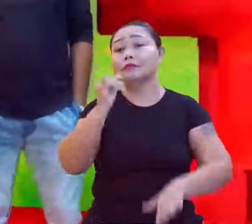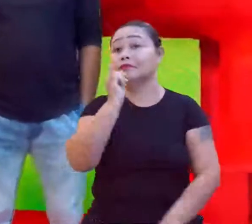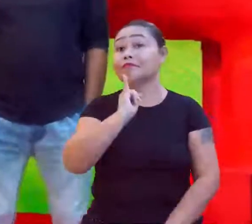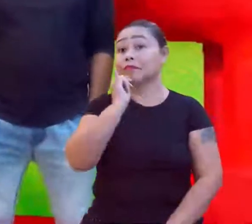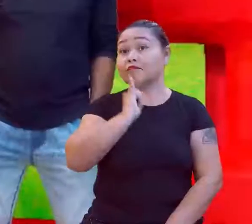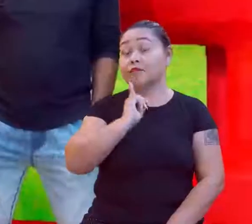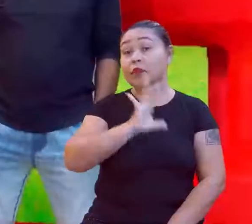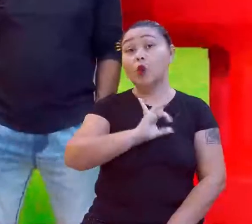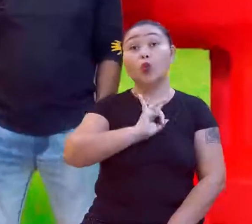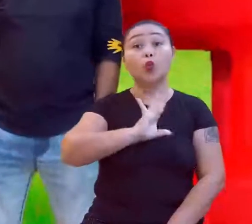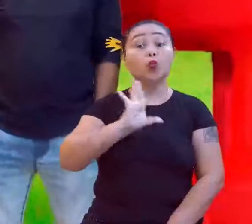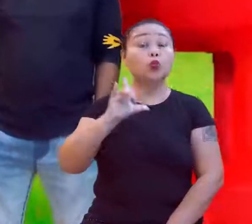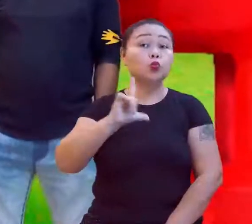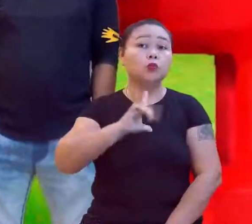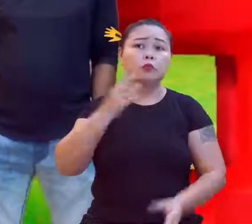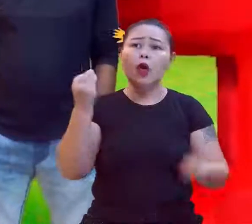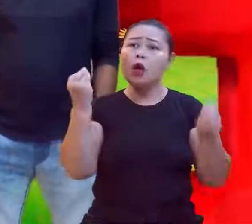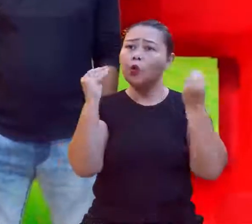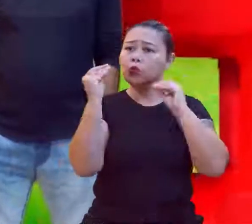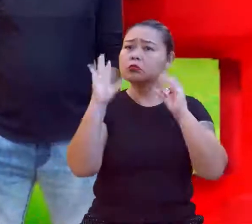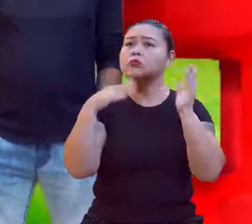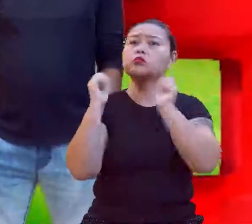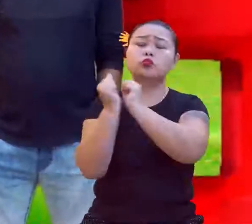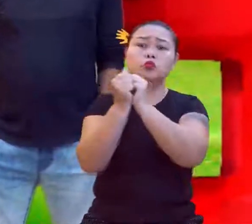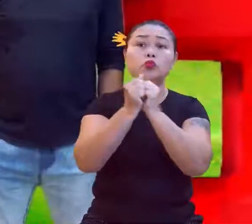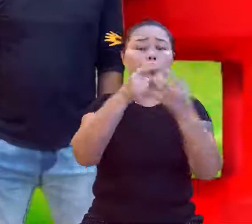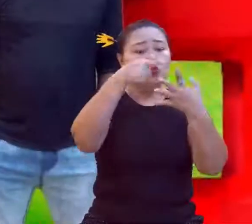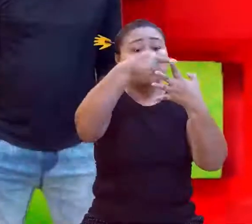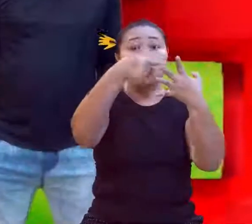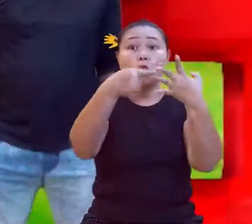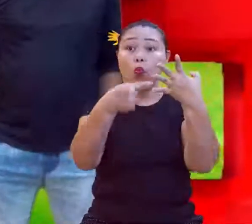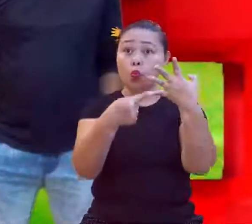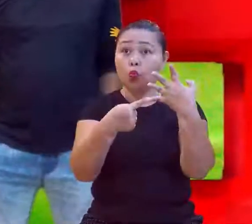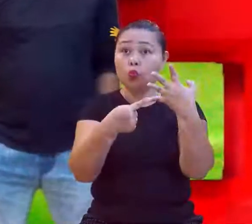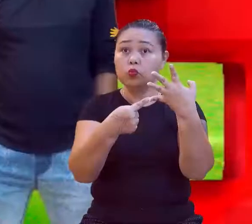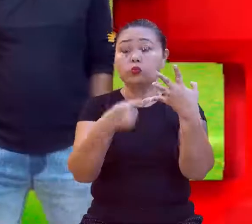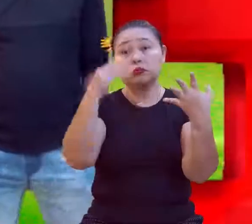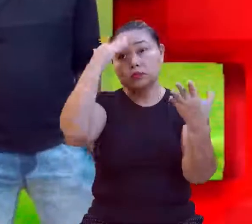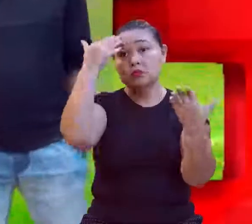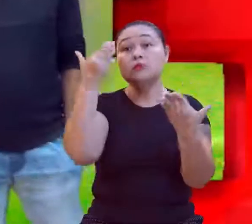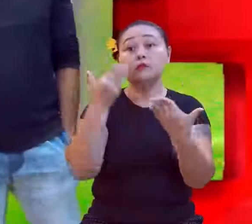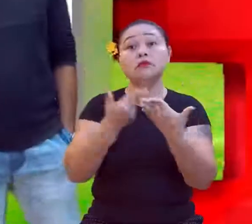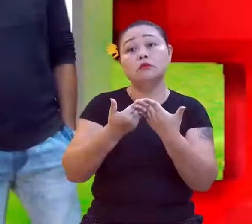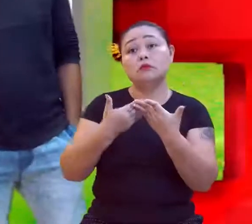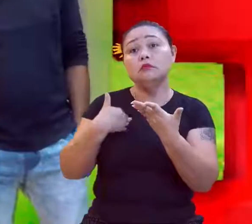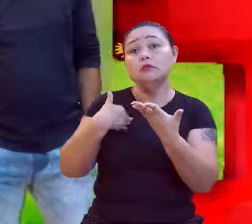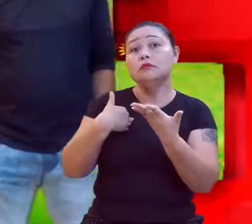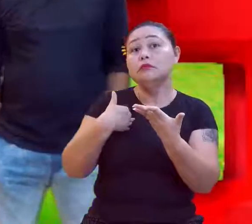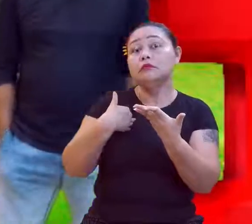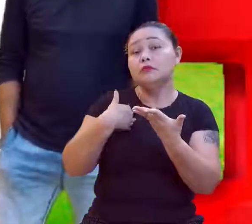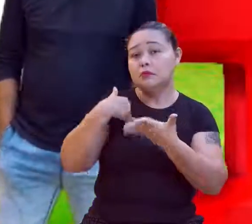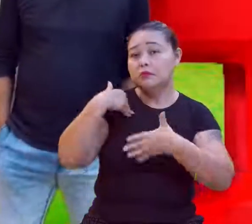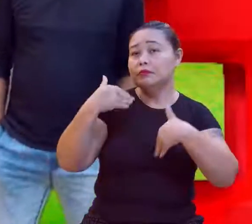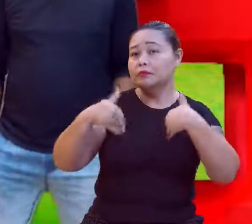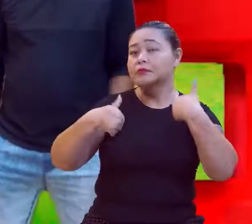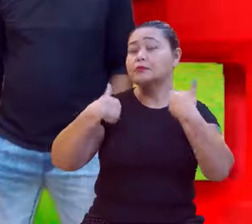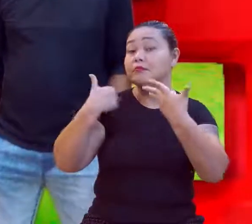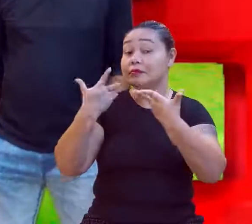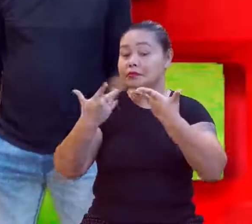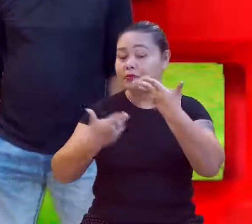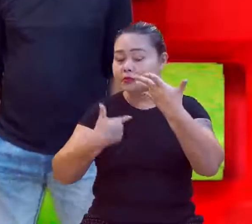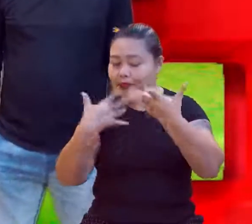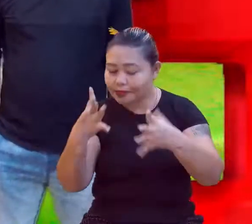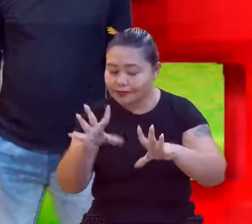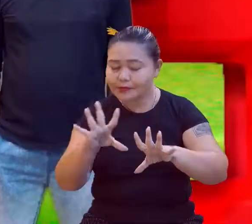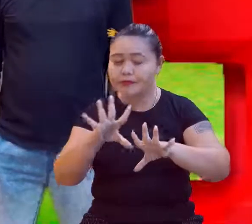Só que a gente fez construindo junto com vocês aqui, foram quatro. Então, acredito que isso está se tornando algo já mais no automático. E,